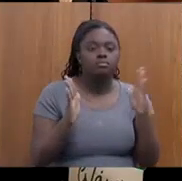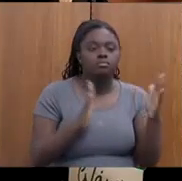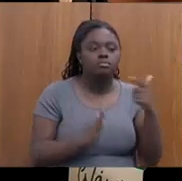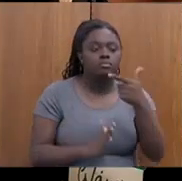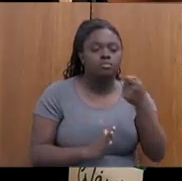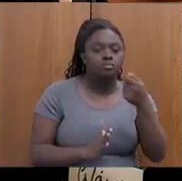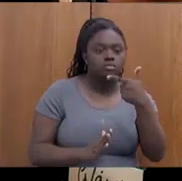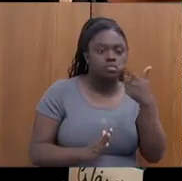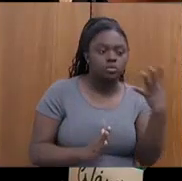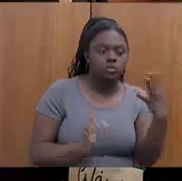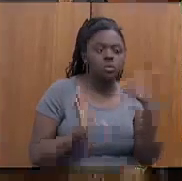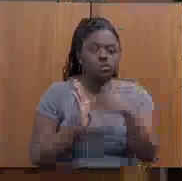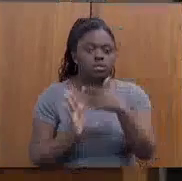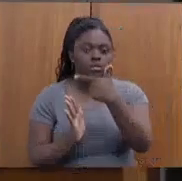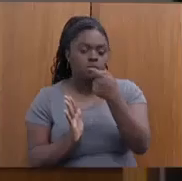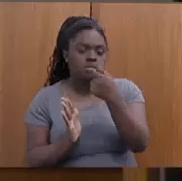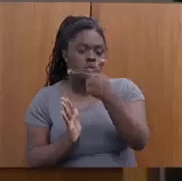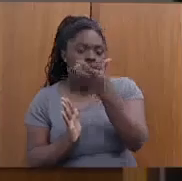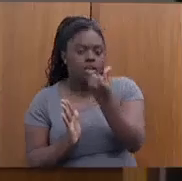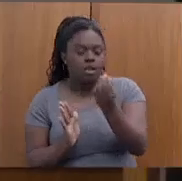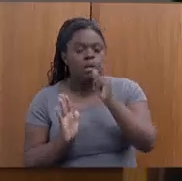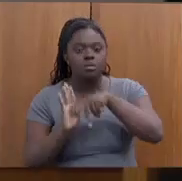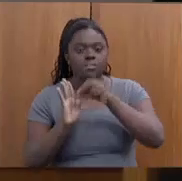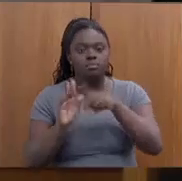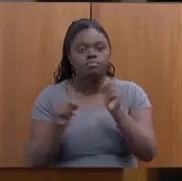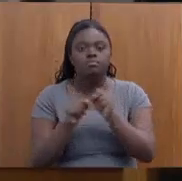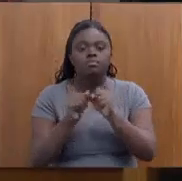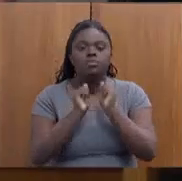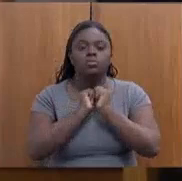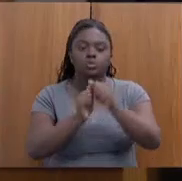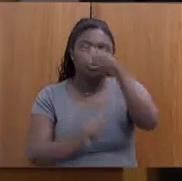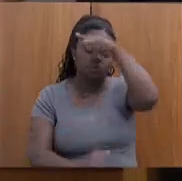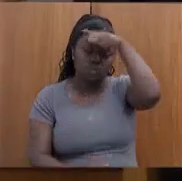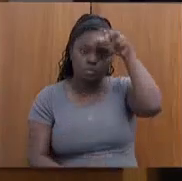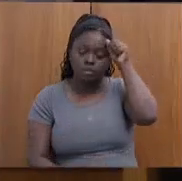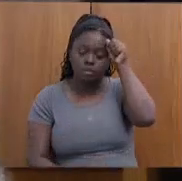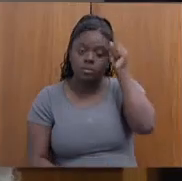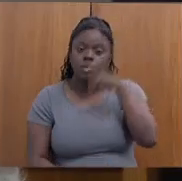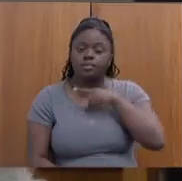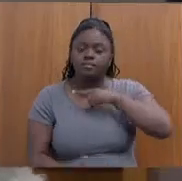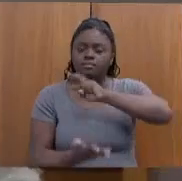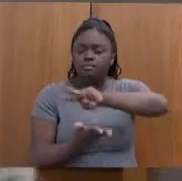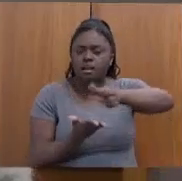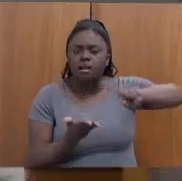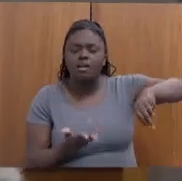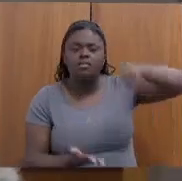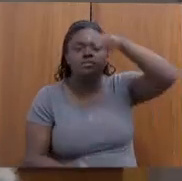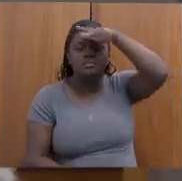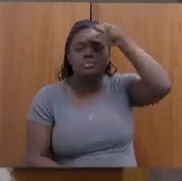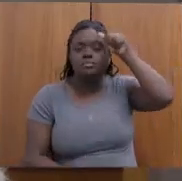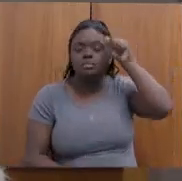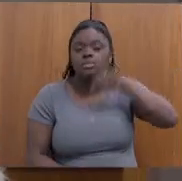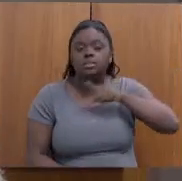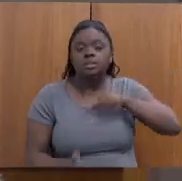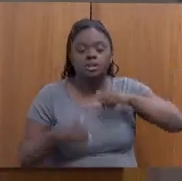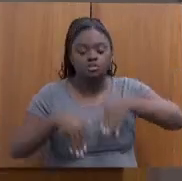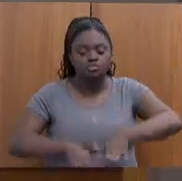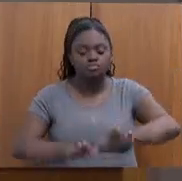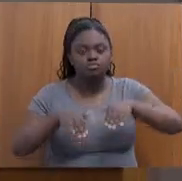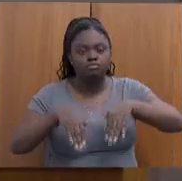Esse é um projeto que nós realizamos junto com as prefeituras e tem muita prefeitura que tem máquina de costura